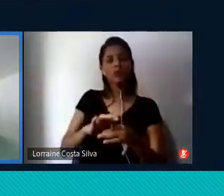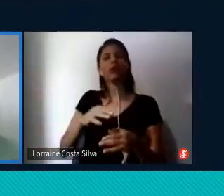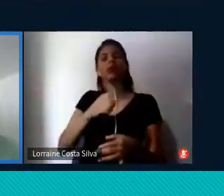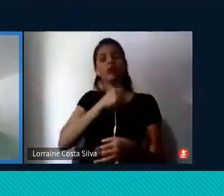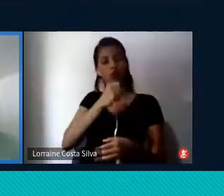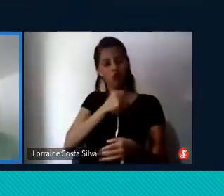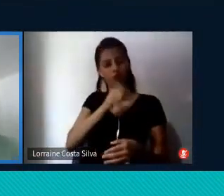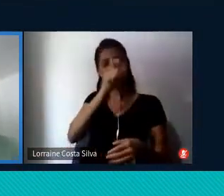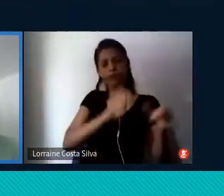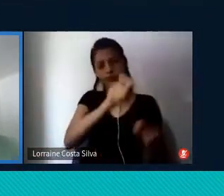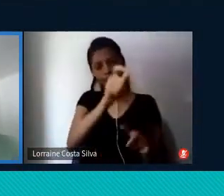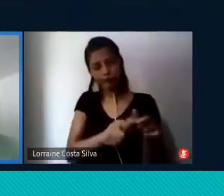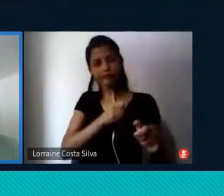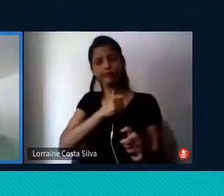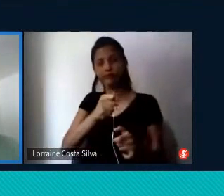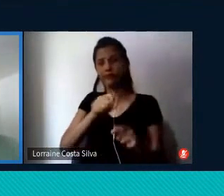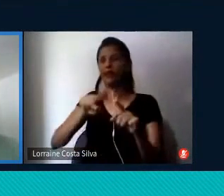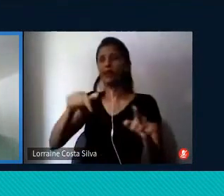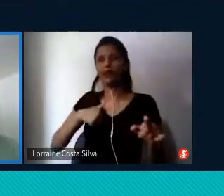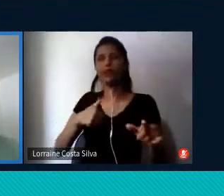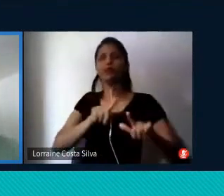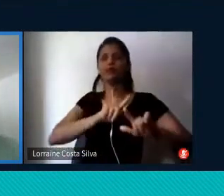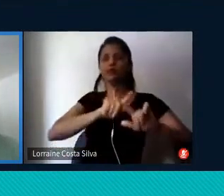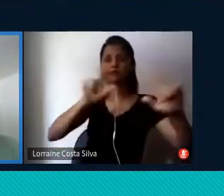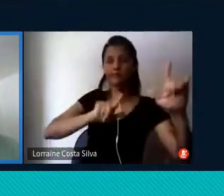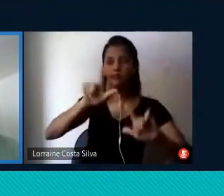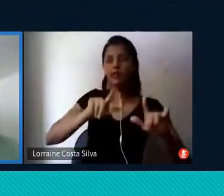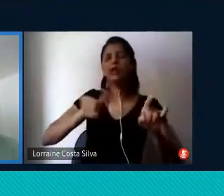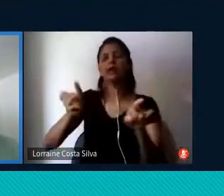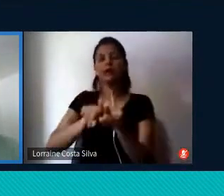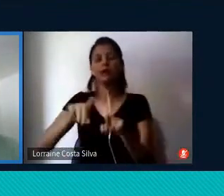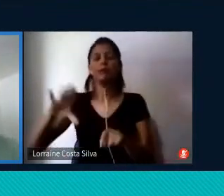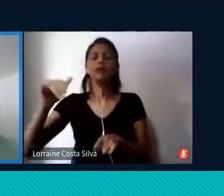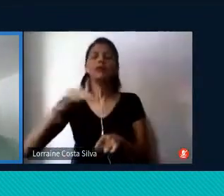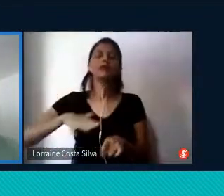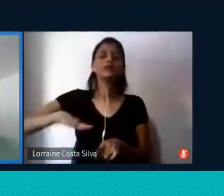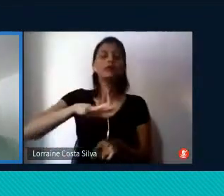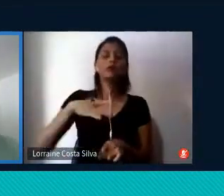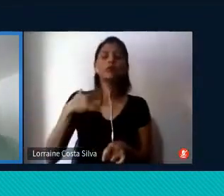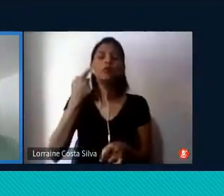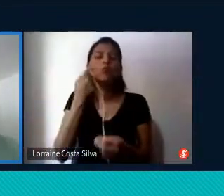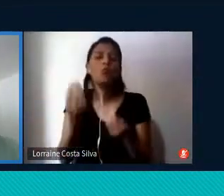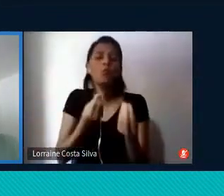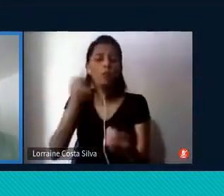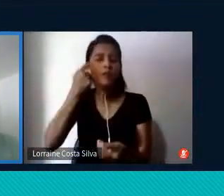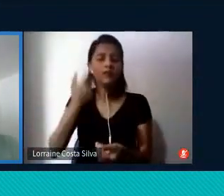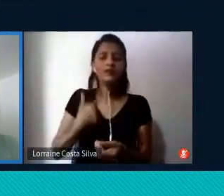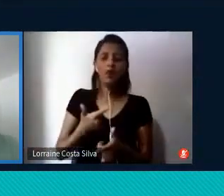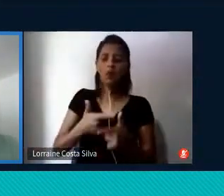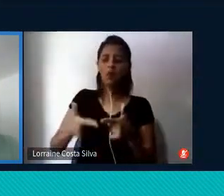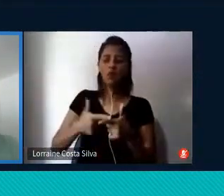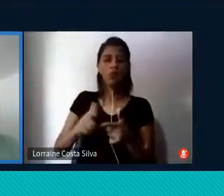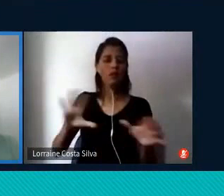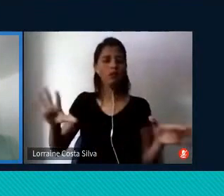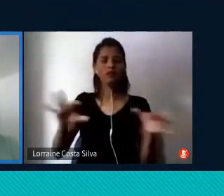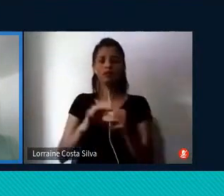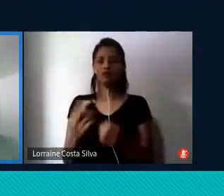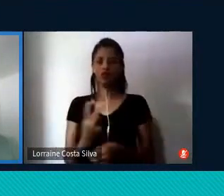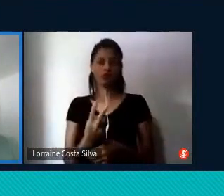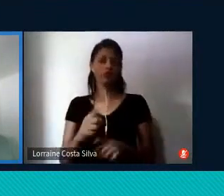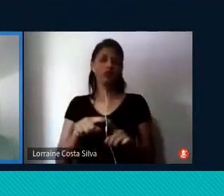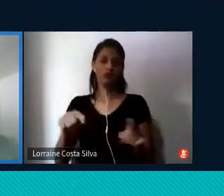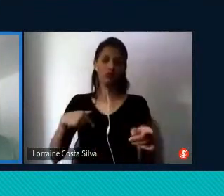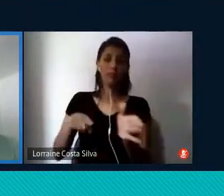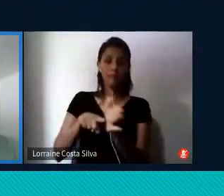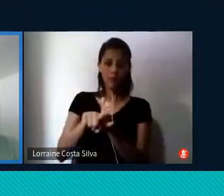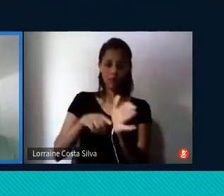uma lógica de pensar como que a gente deve lidar com isso enquanto problema. Então, essa pesquisa vai questionar